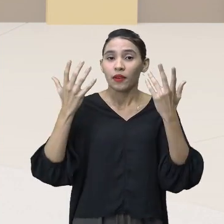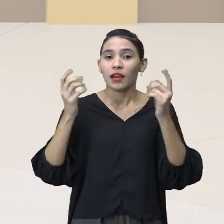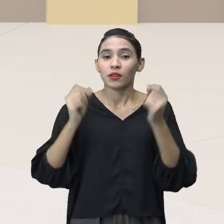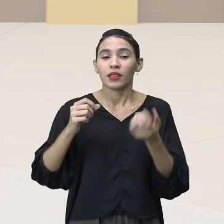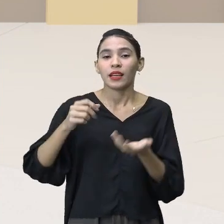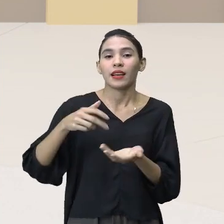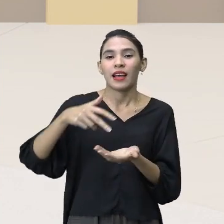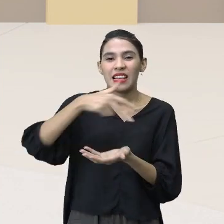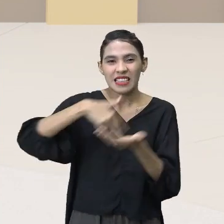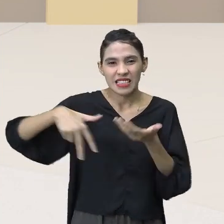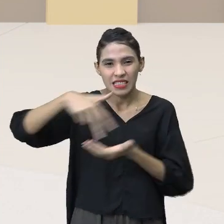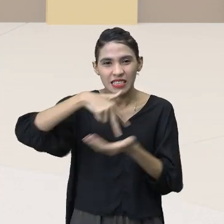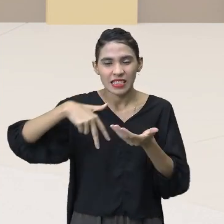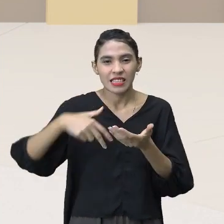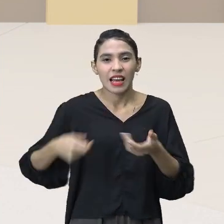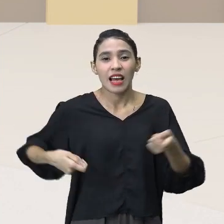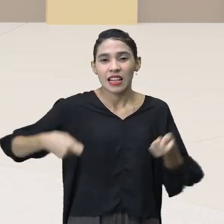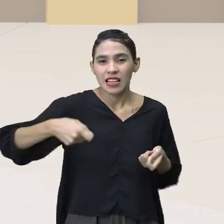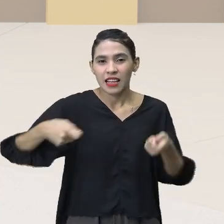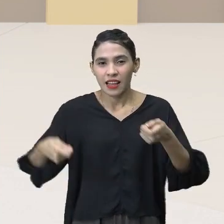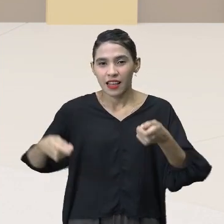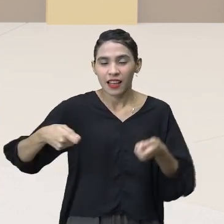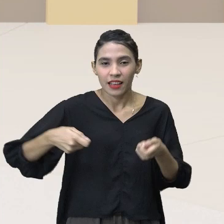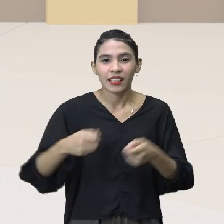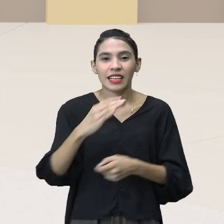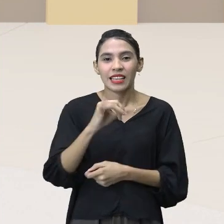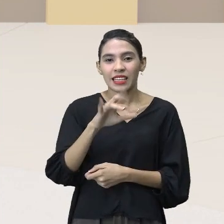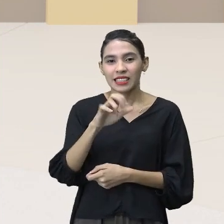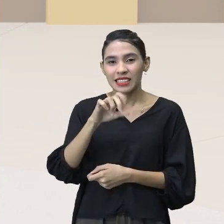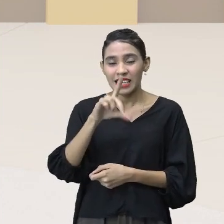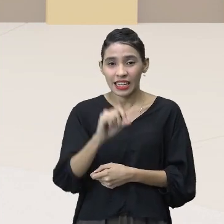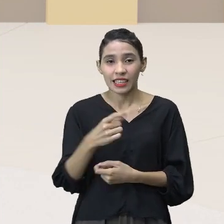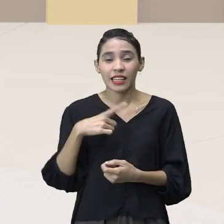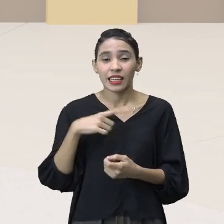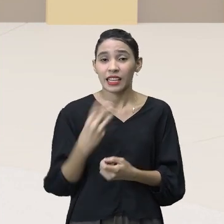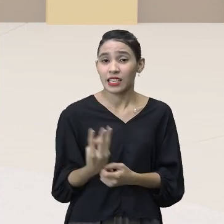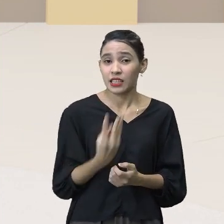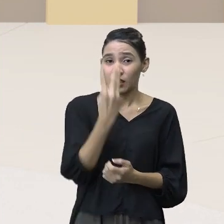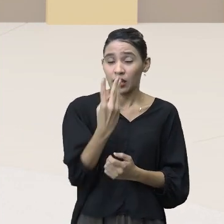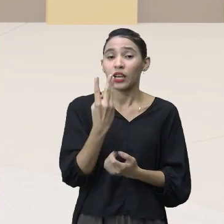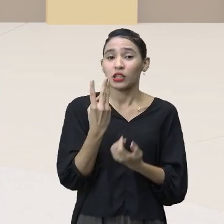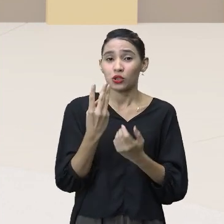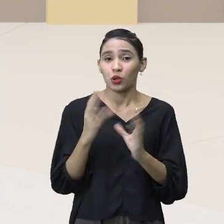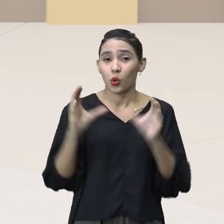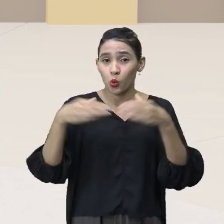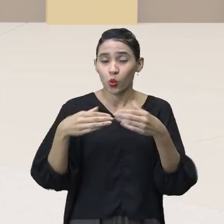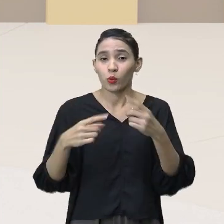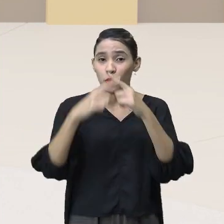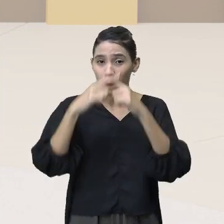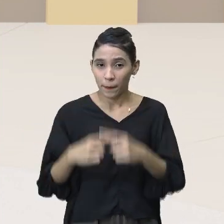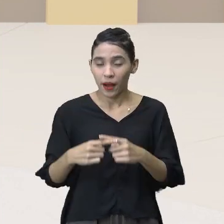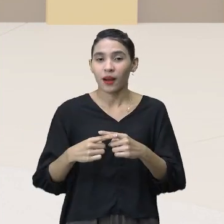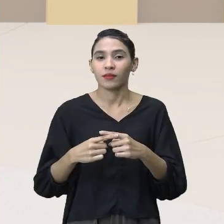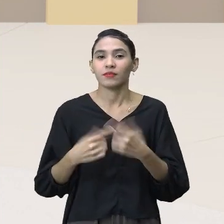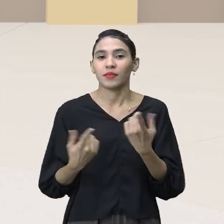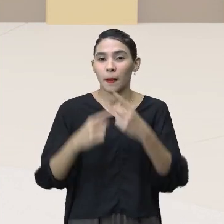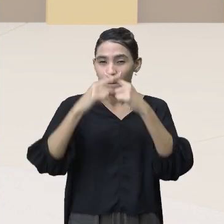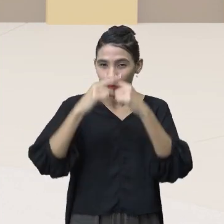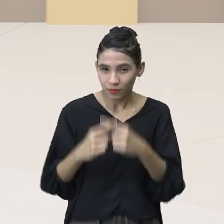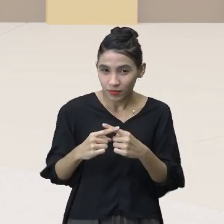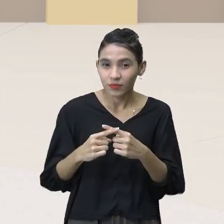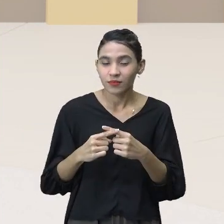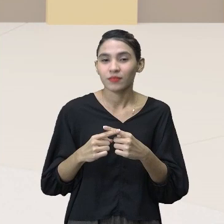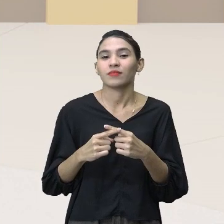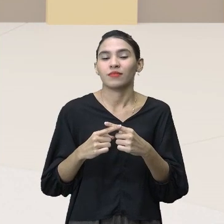Manacapuru, né, que vai ter ali a disputa entre três agremiações, brigando ali pra quem é a melhor, brigando no melhor